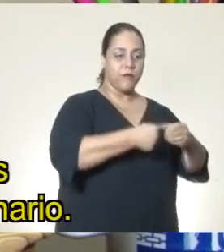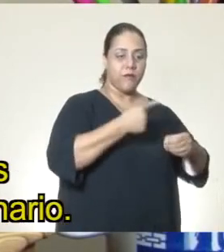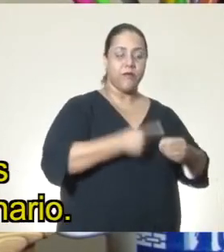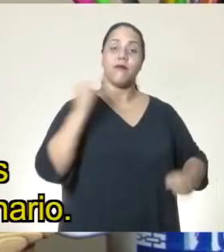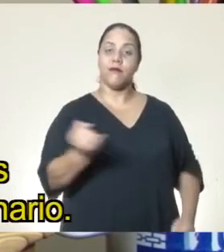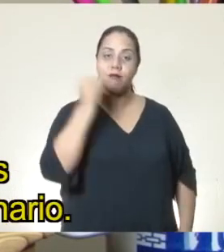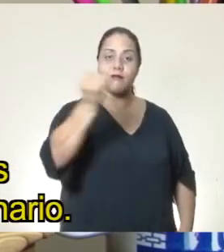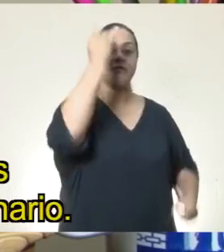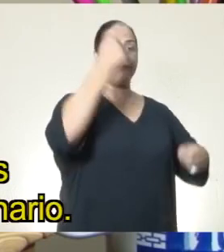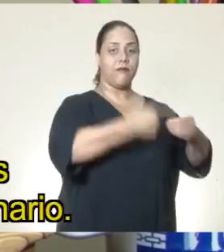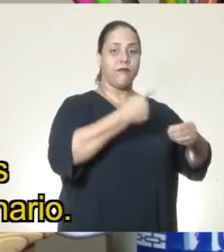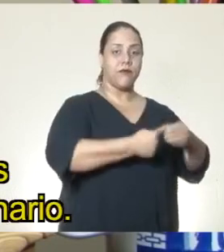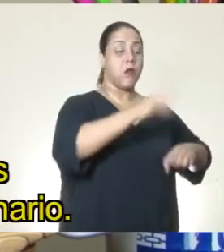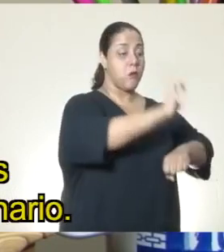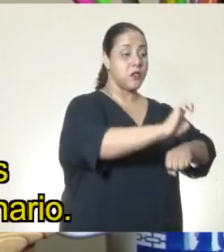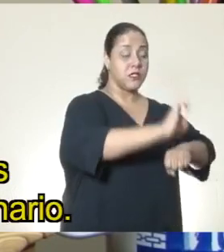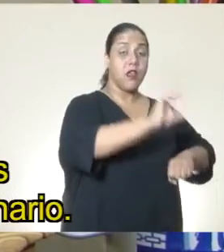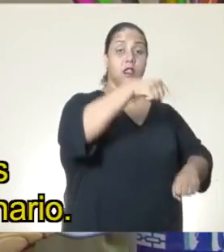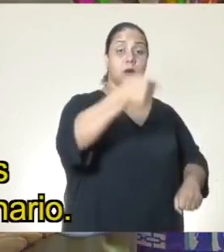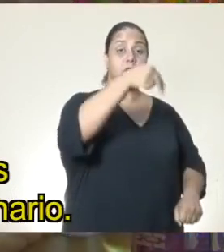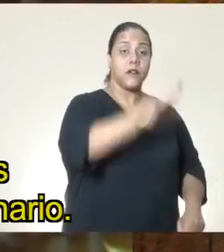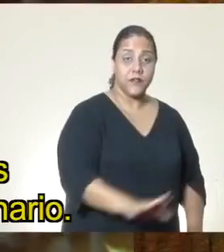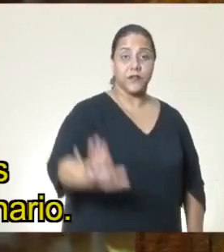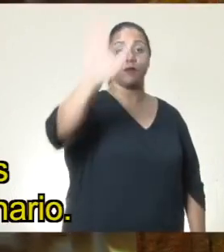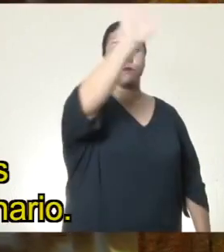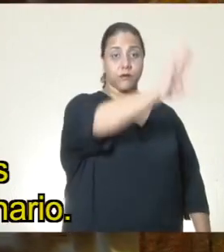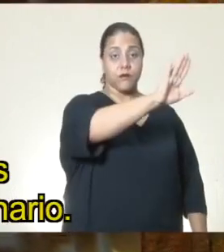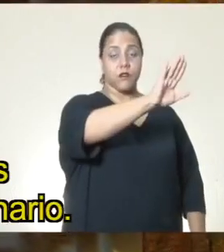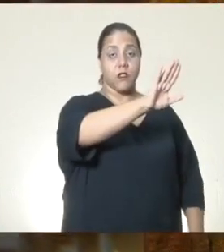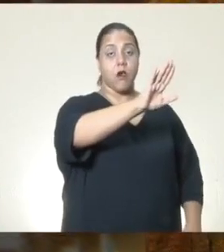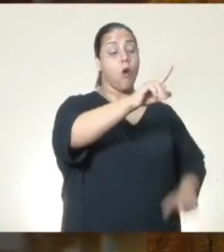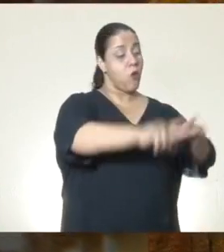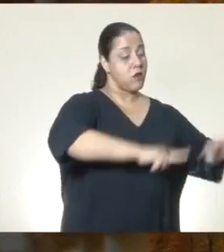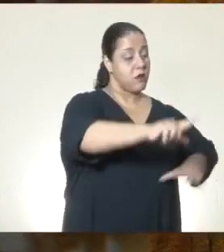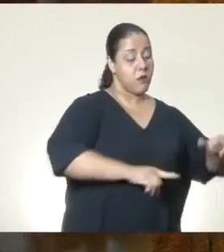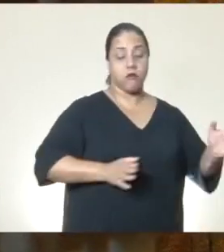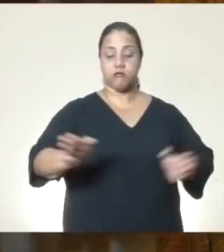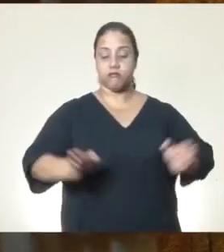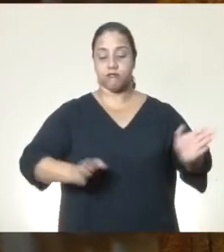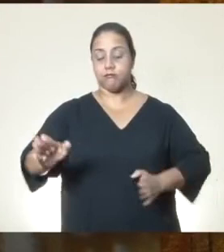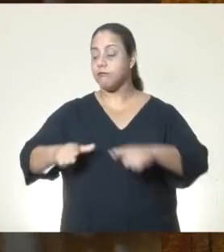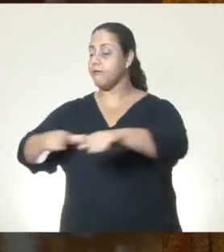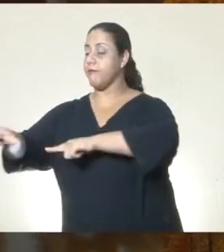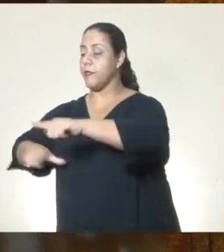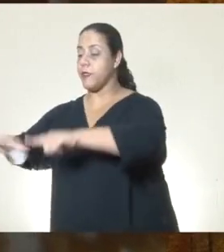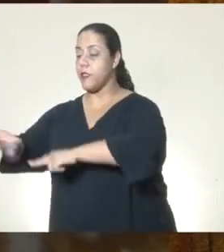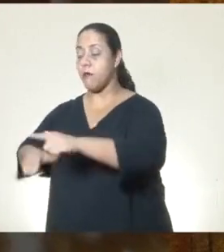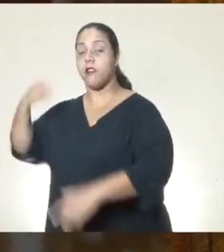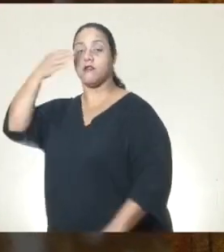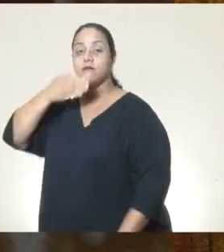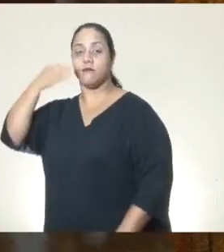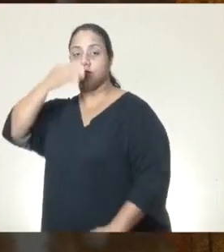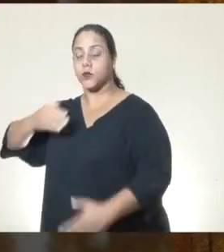a importância da cidade, no cenário estadual e depois no cenário nacional. Ao mesmo tempo que ela faz isso, ela começa,